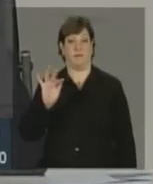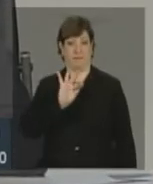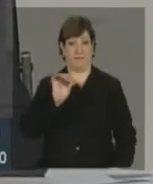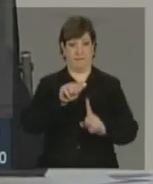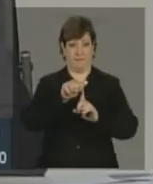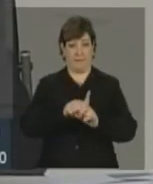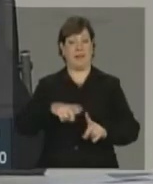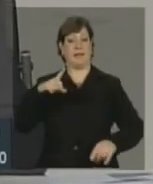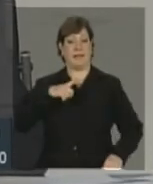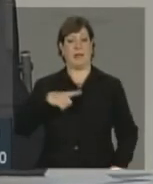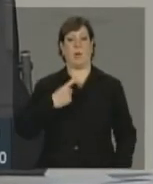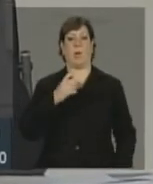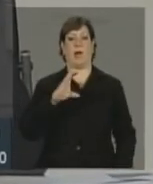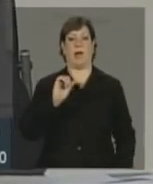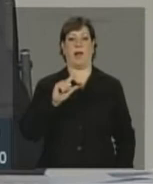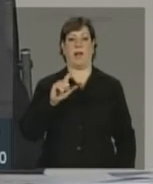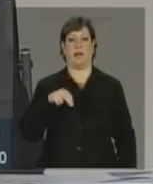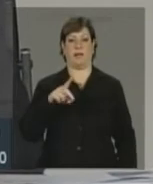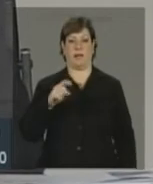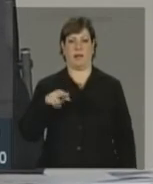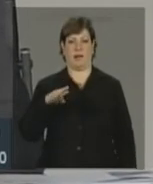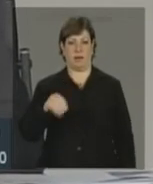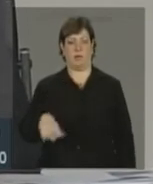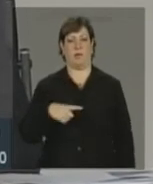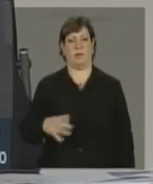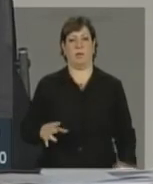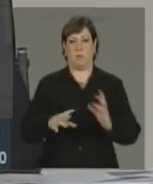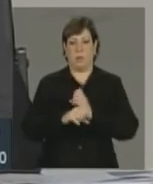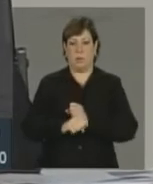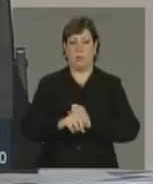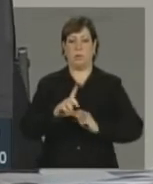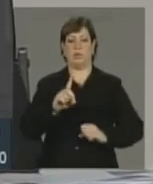de os momentos em que os dividendos são